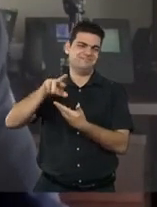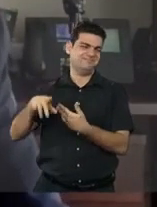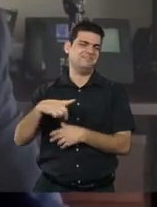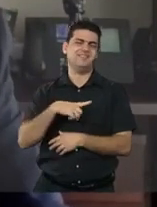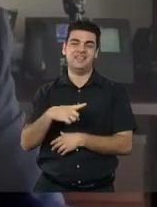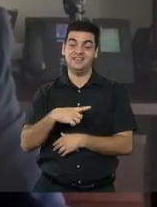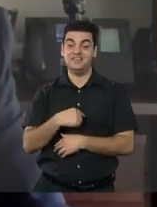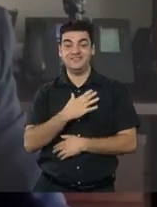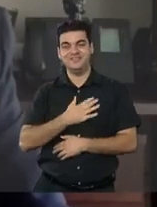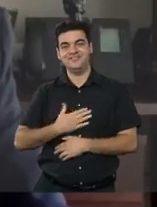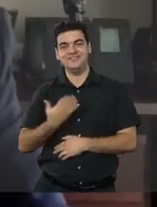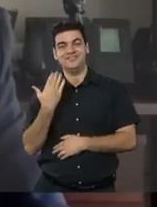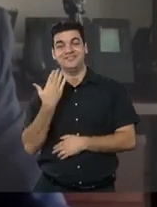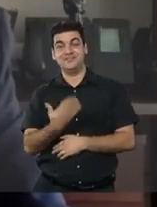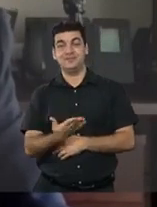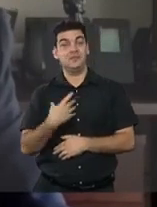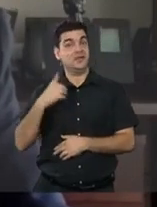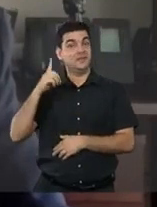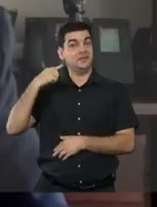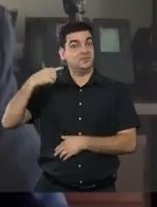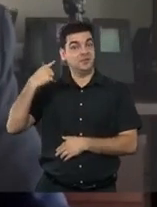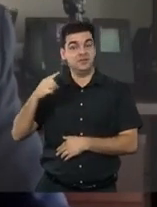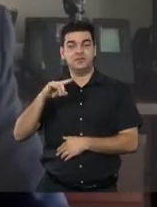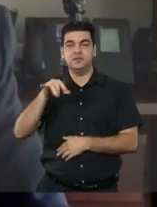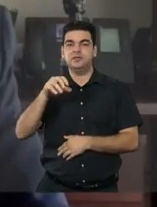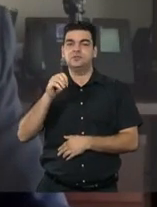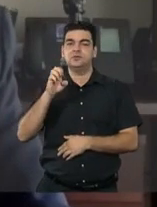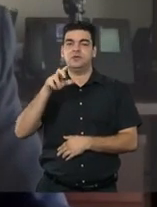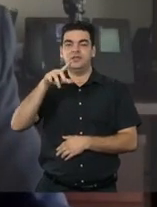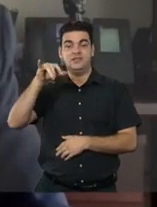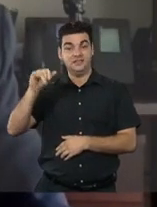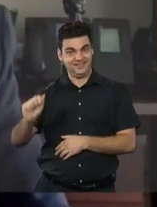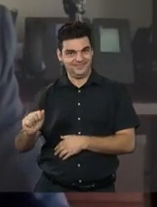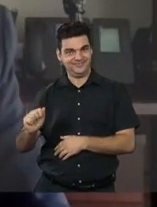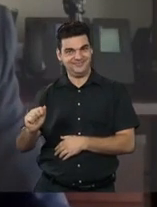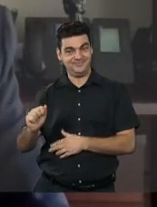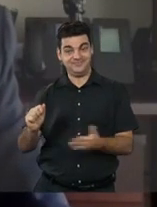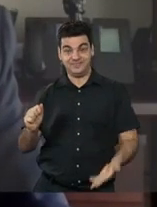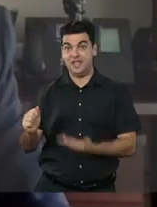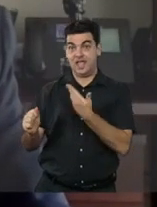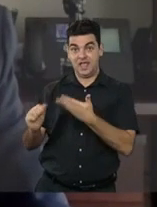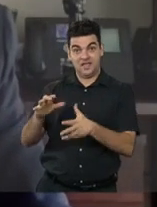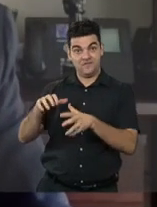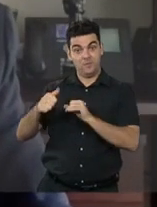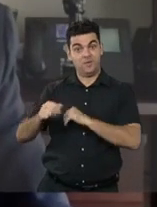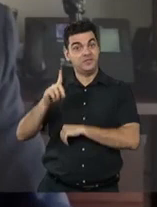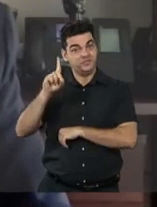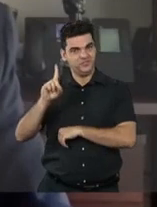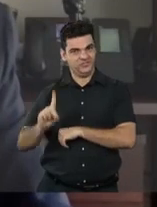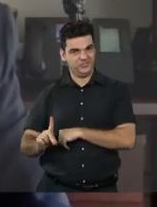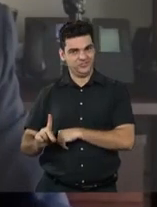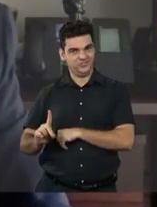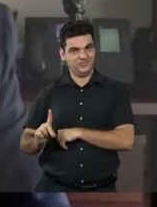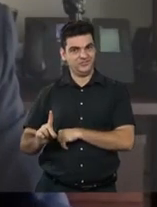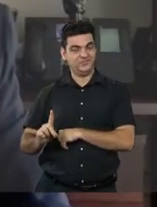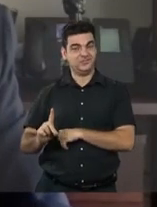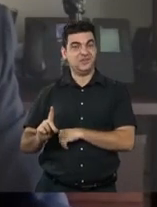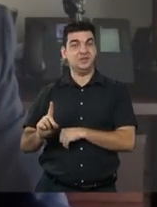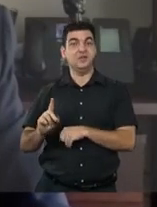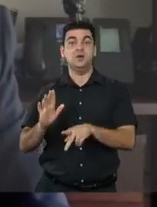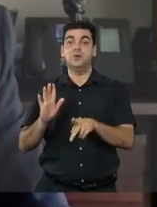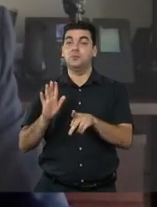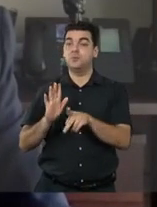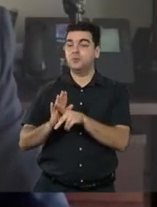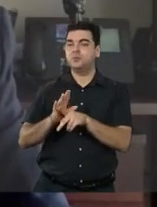Tenho o prazer de apresentar a deputada Joênia Vapixana, que é formada em Direito na Universidade